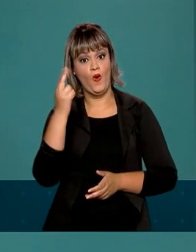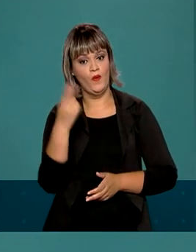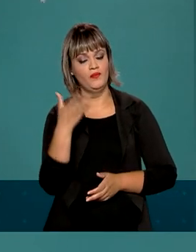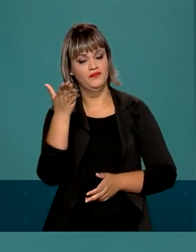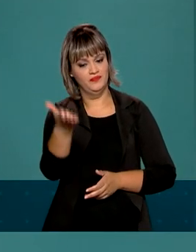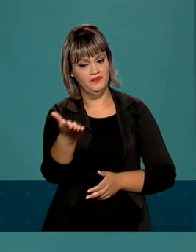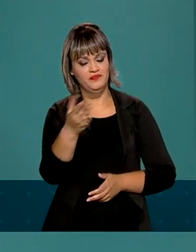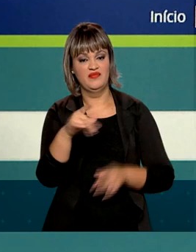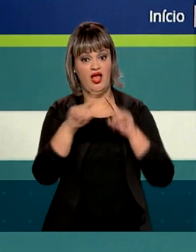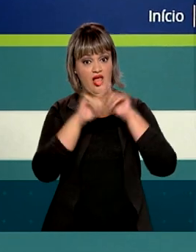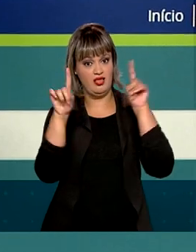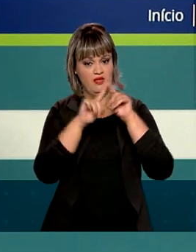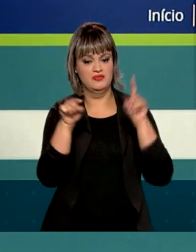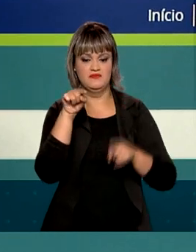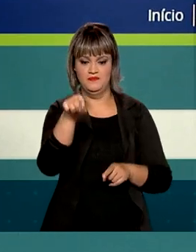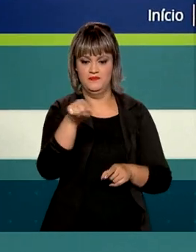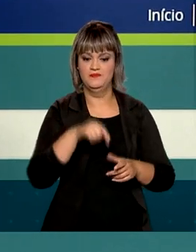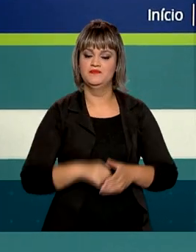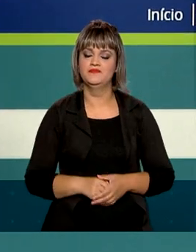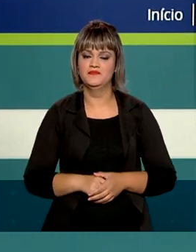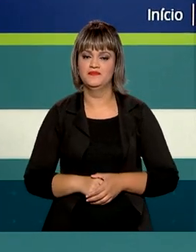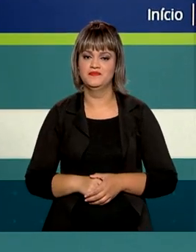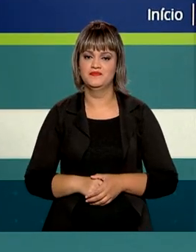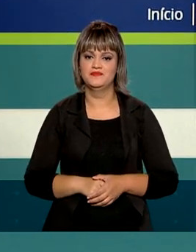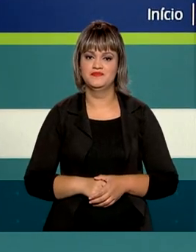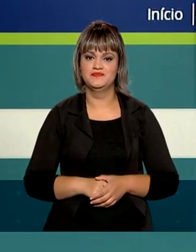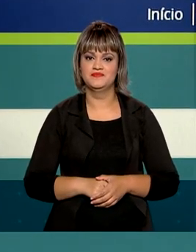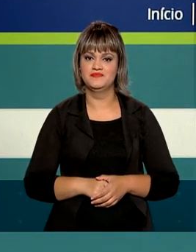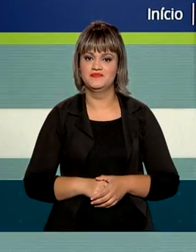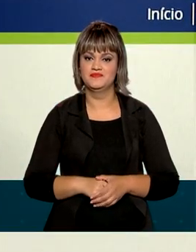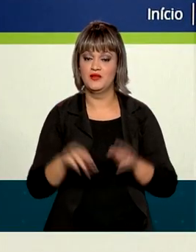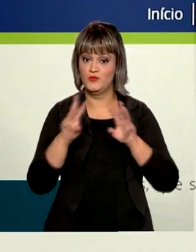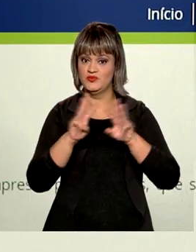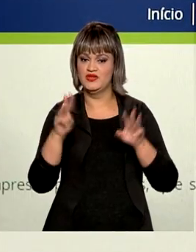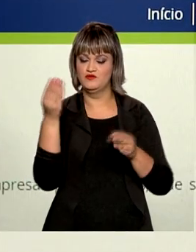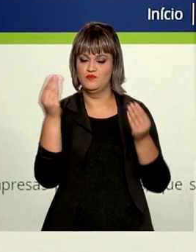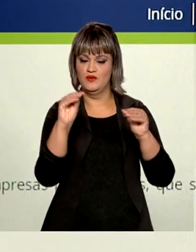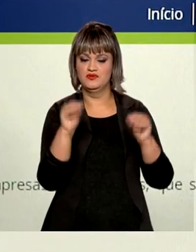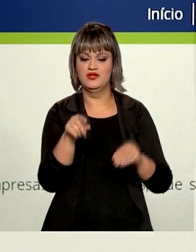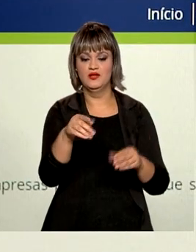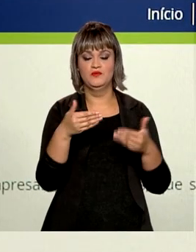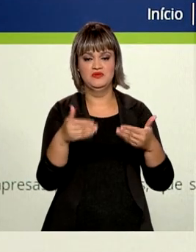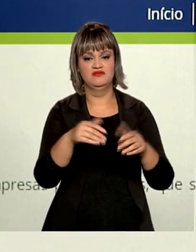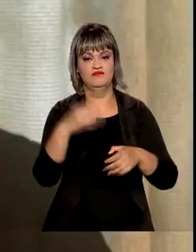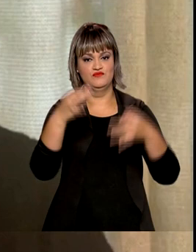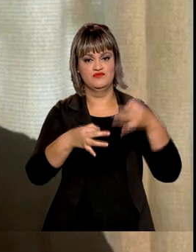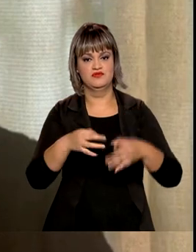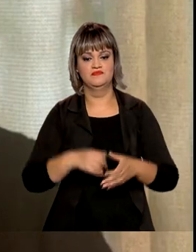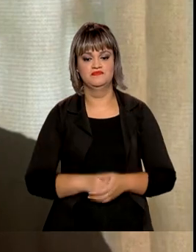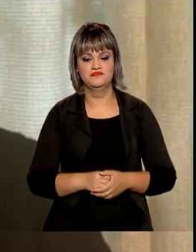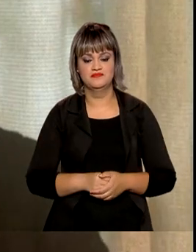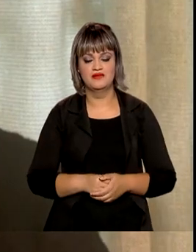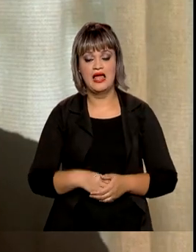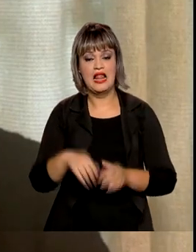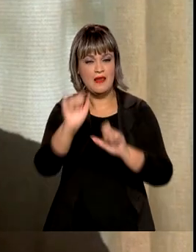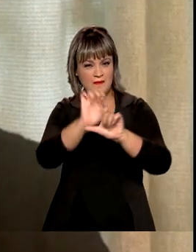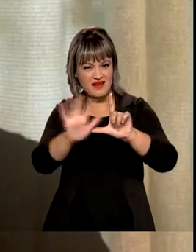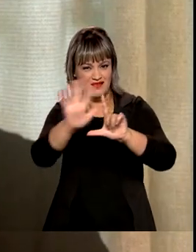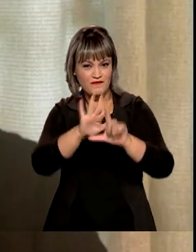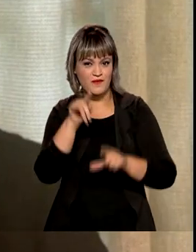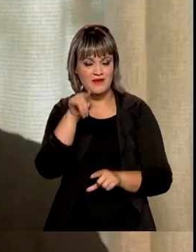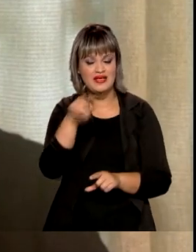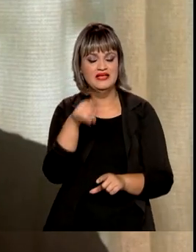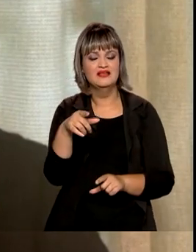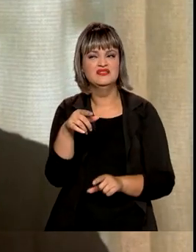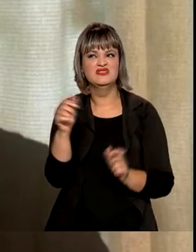encaminhar uma queixa ao site consumidor.gov.br do Ministério da Justiça. A plataforma conta hoje em